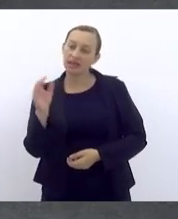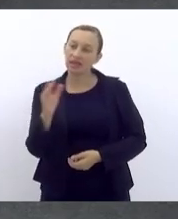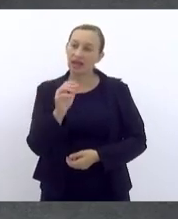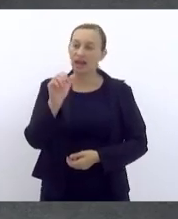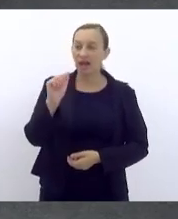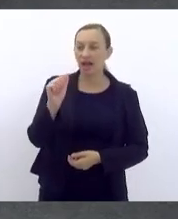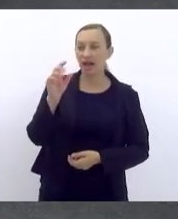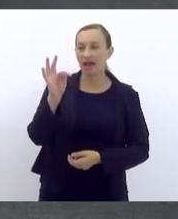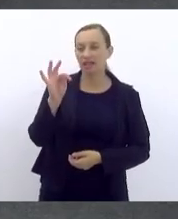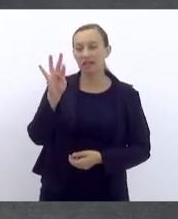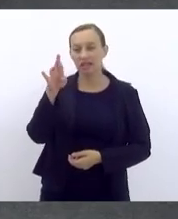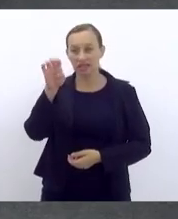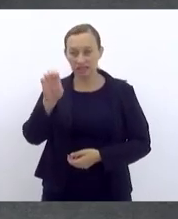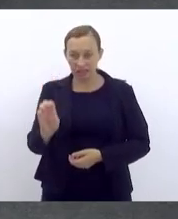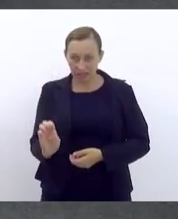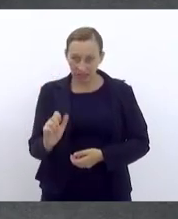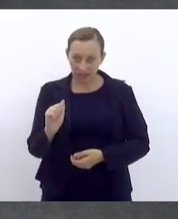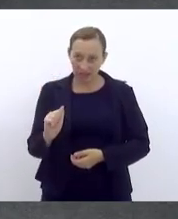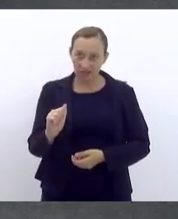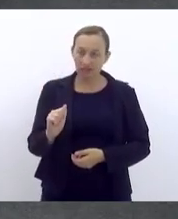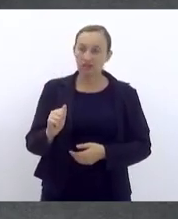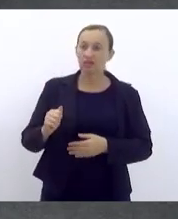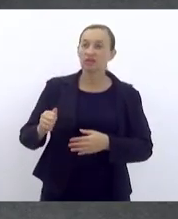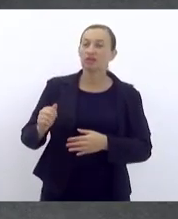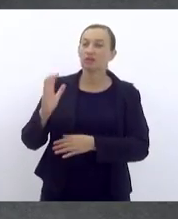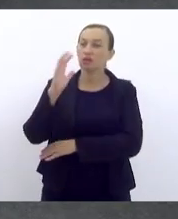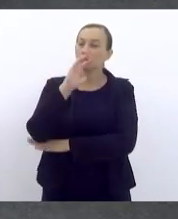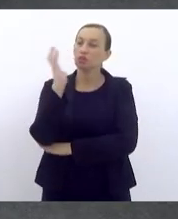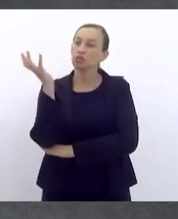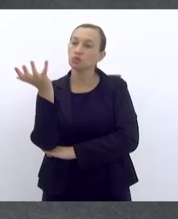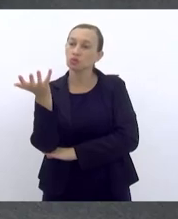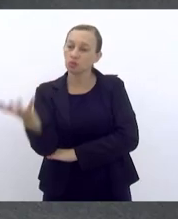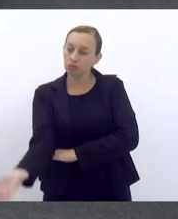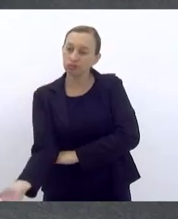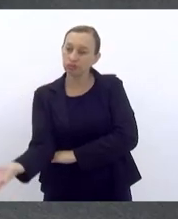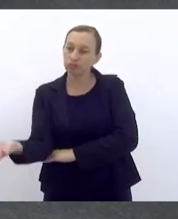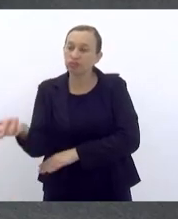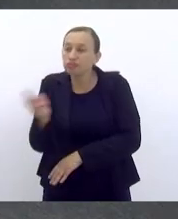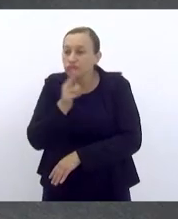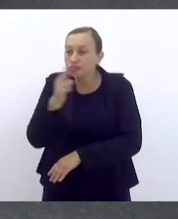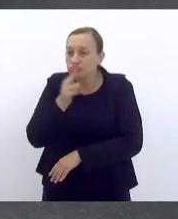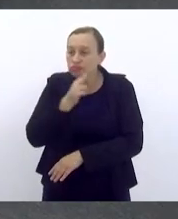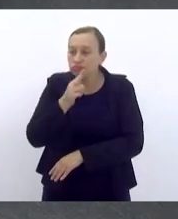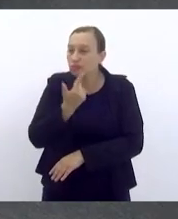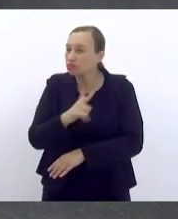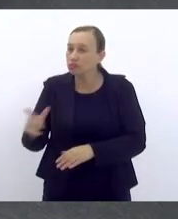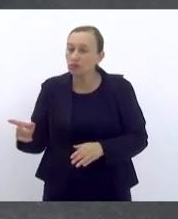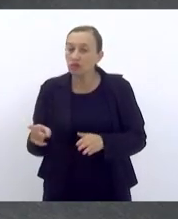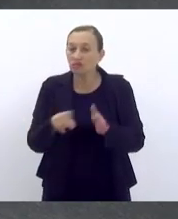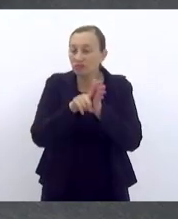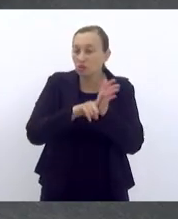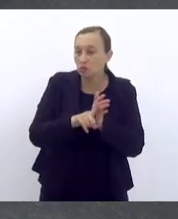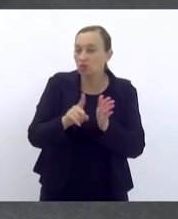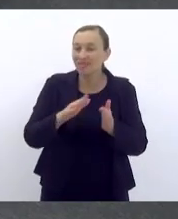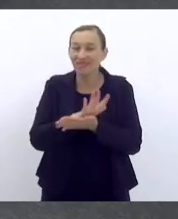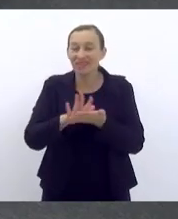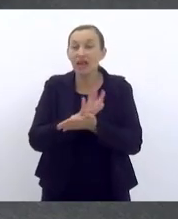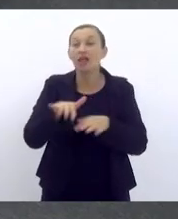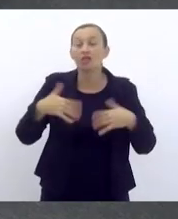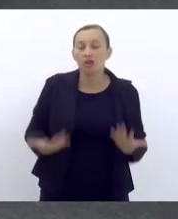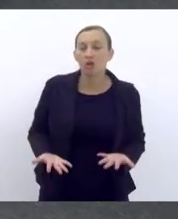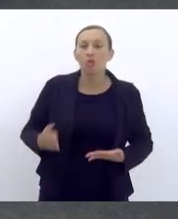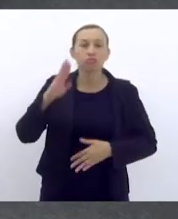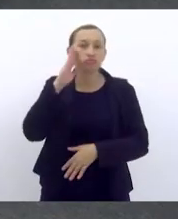o desmatamento acelerado e as construções irregulares sem nenhuma fiscalização. Então, é fundamental